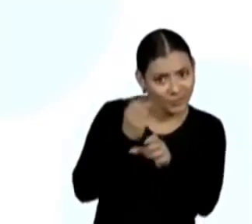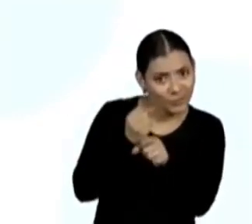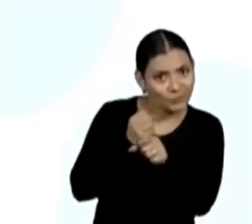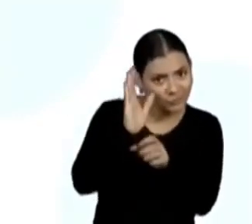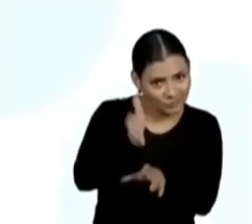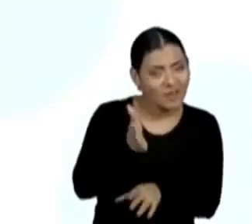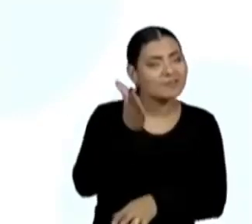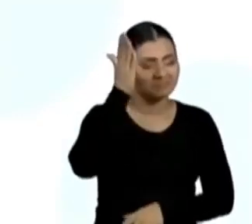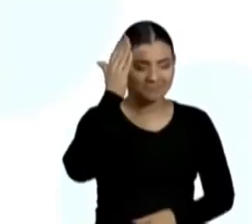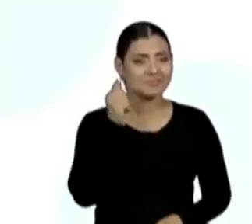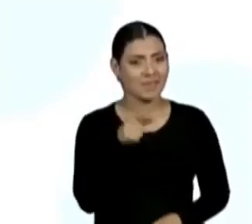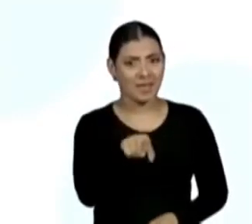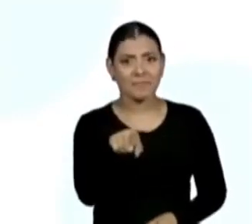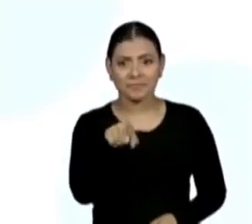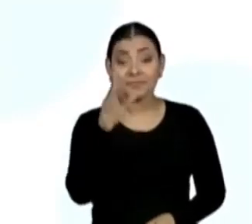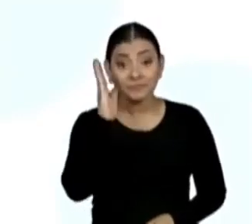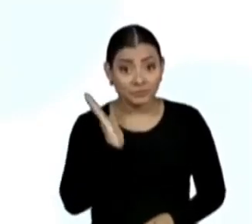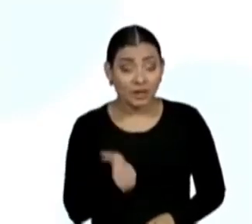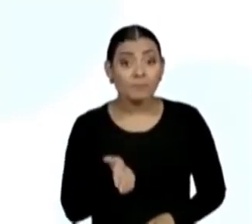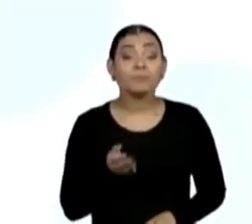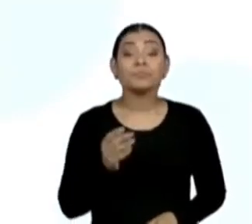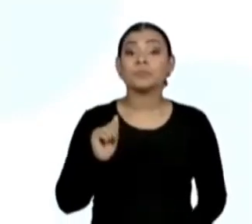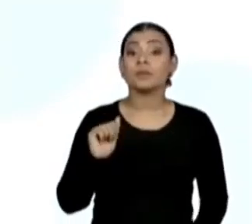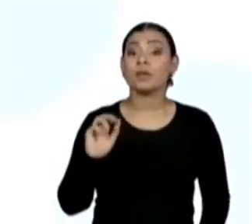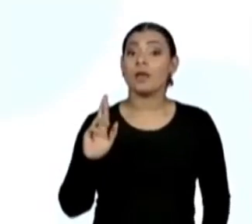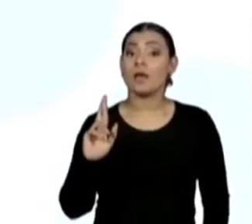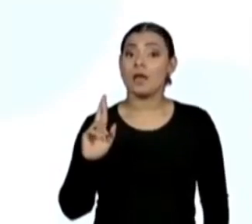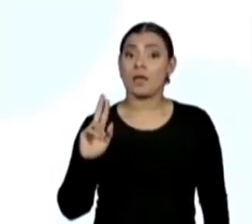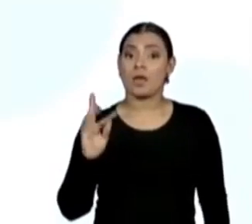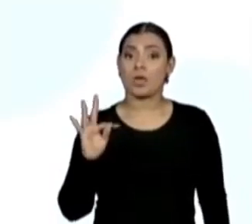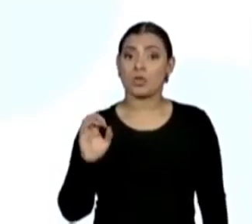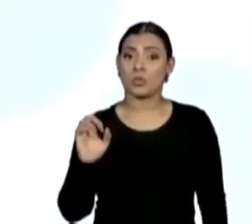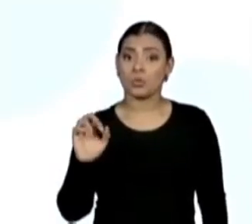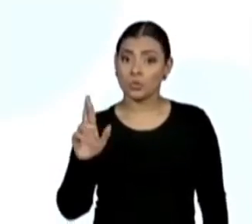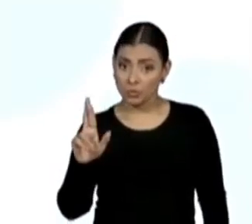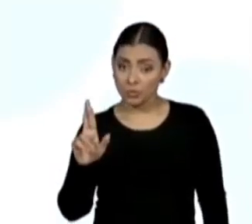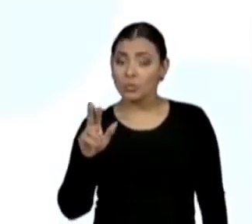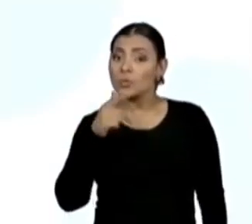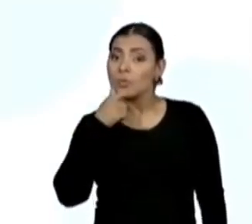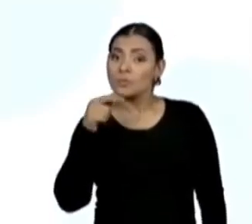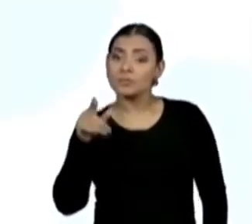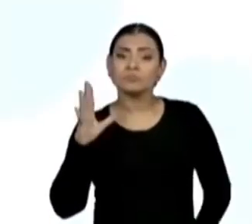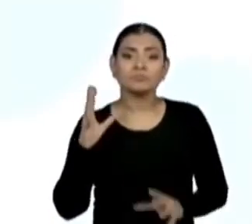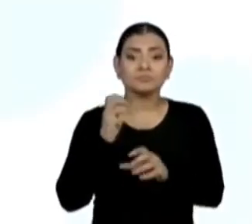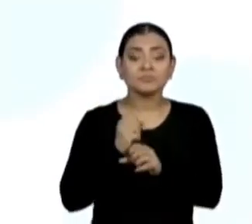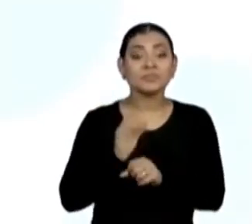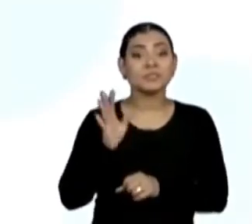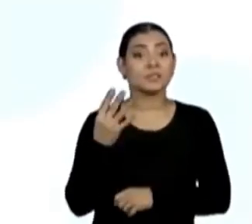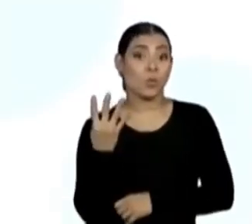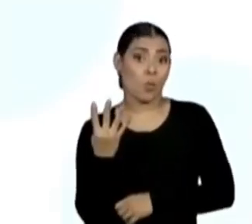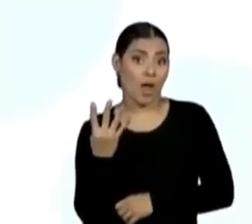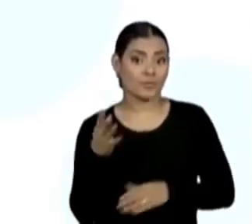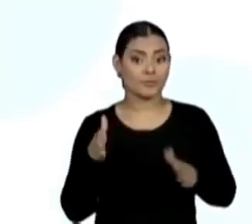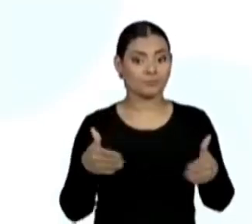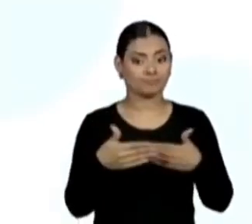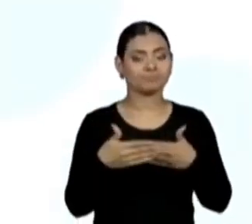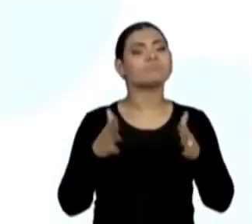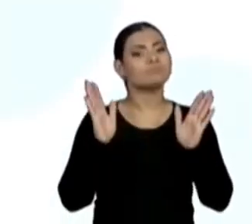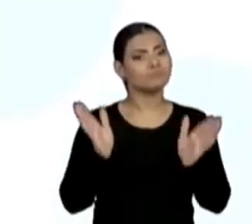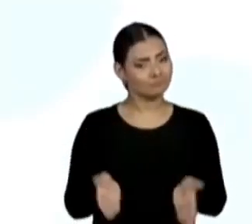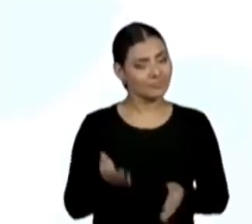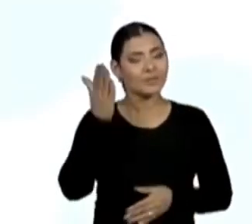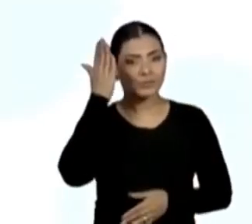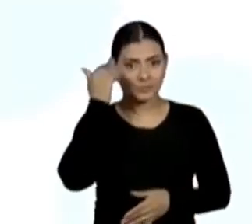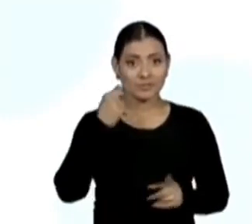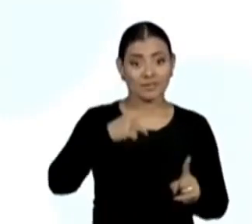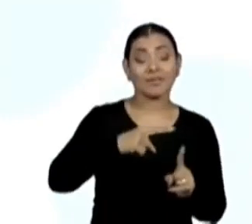Sim, já fizemos, o Arthur, aluno da professora Ellen, disse que são quatro vértices, e eu já estou colocando aqui,